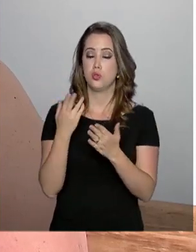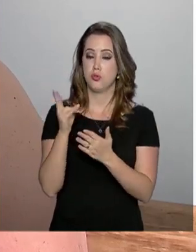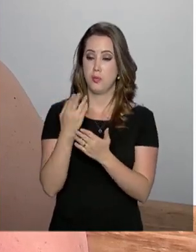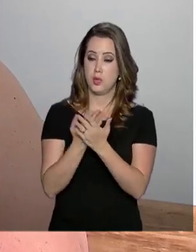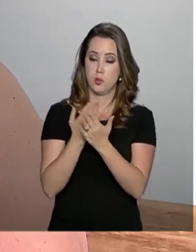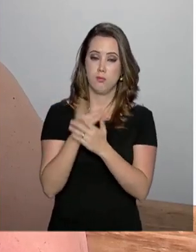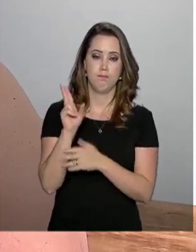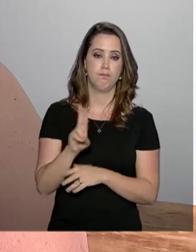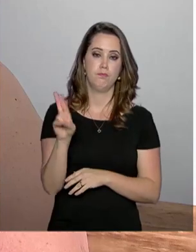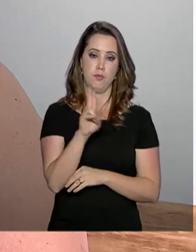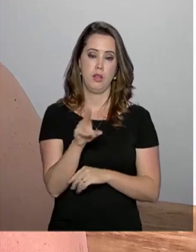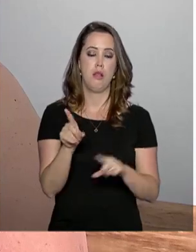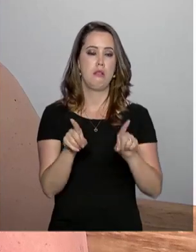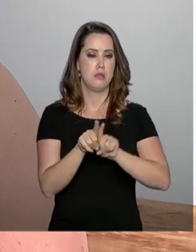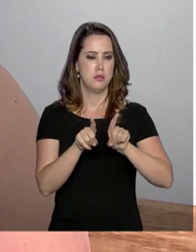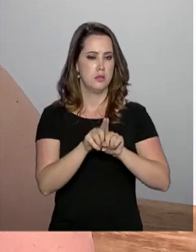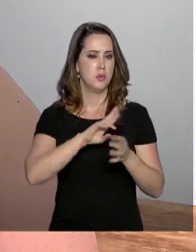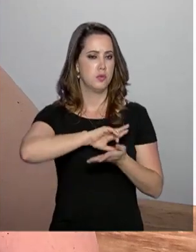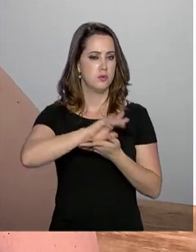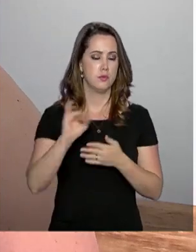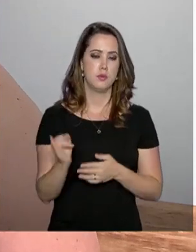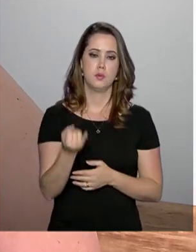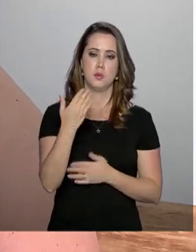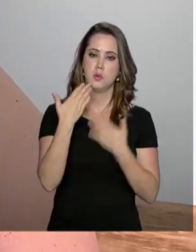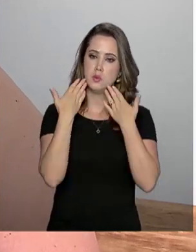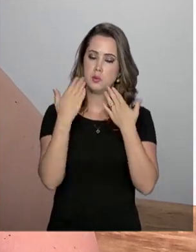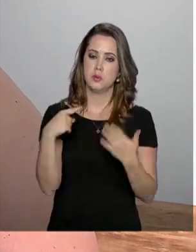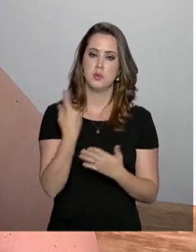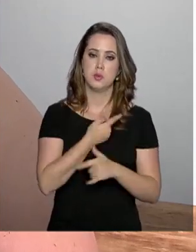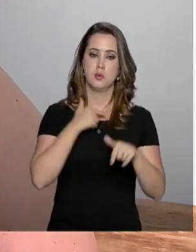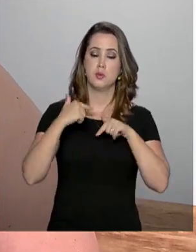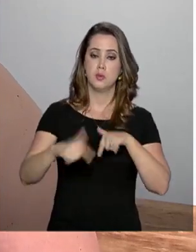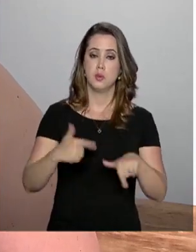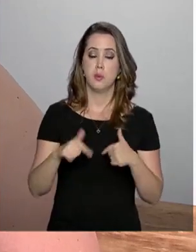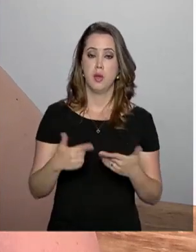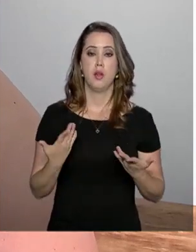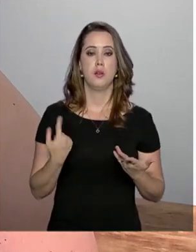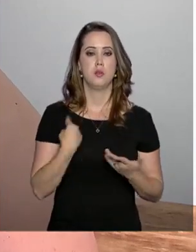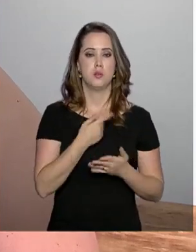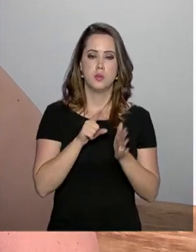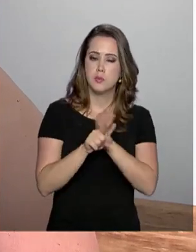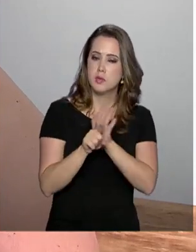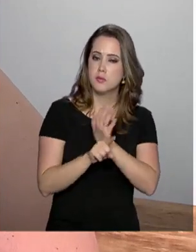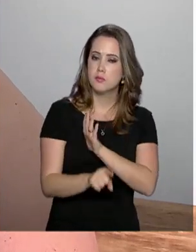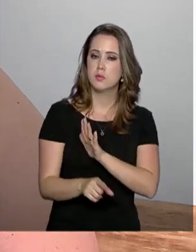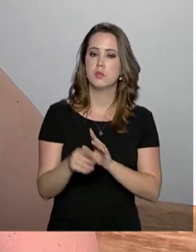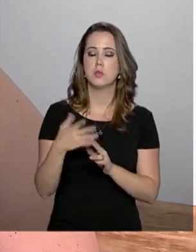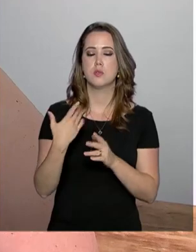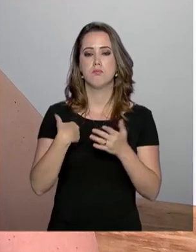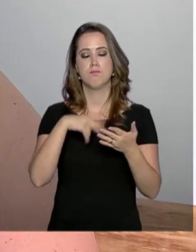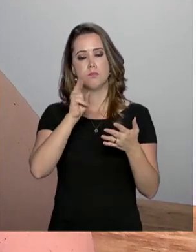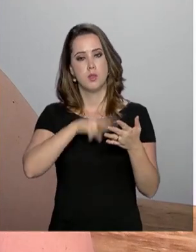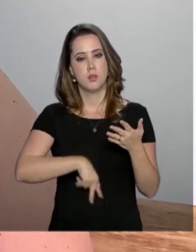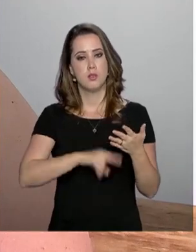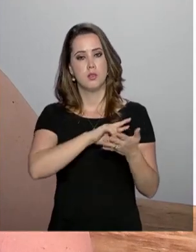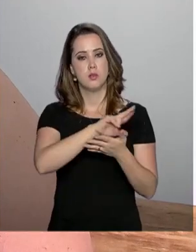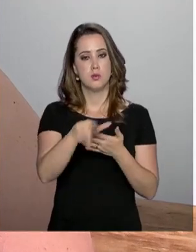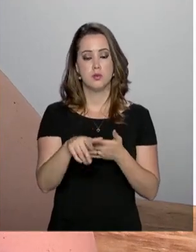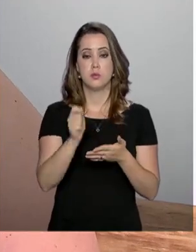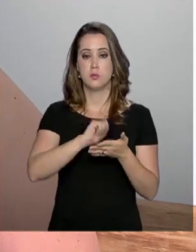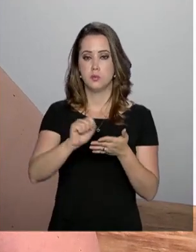Além do mais, são muitas oportunidades que temos de apresentar nossos trabalhos, nossas pesquisas, teses e